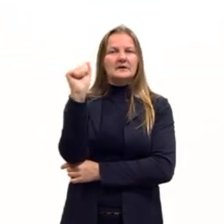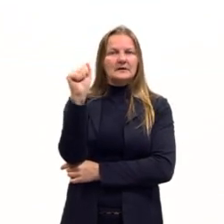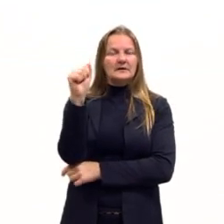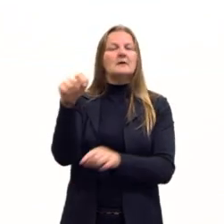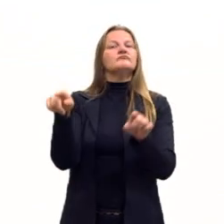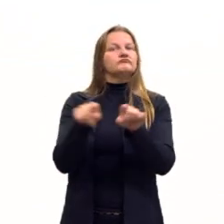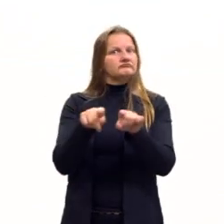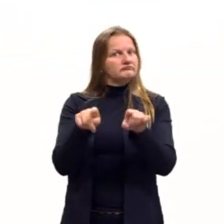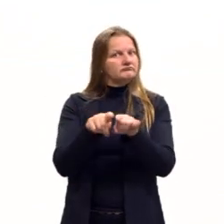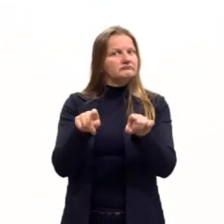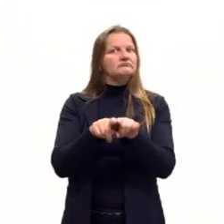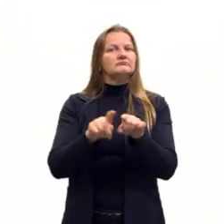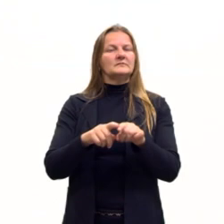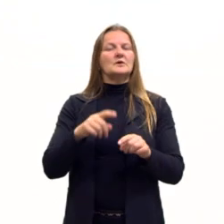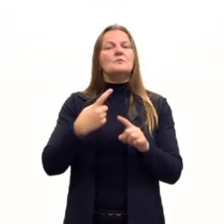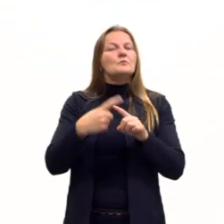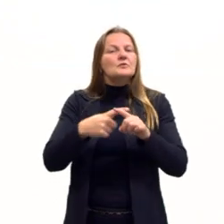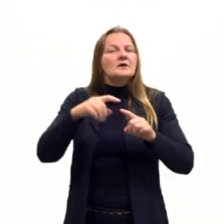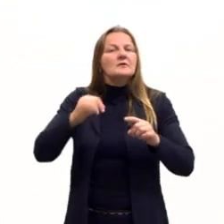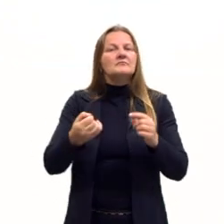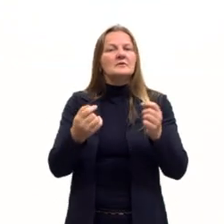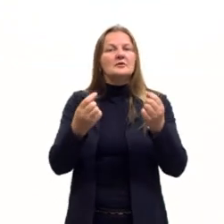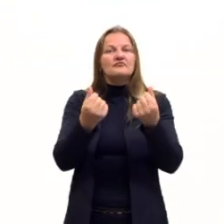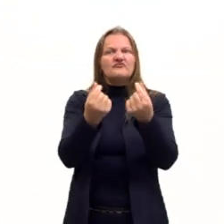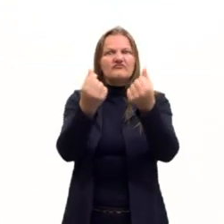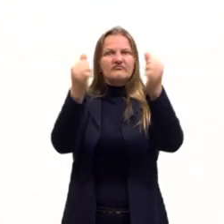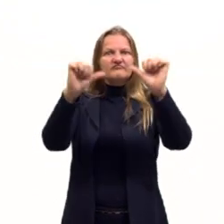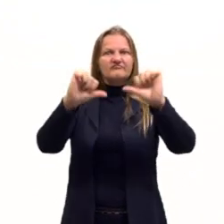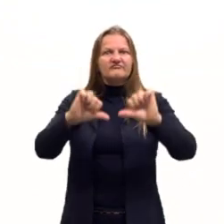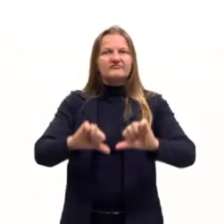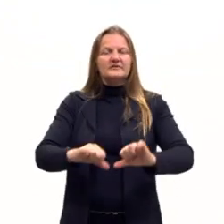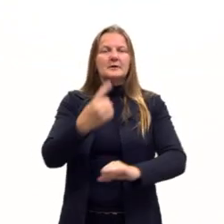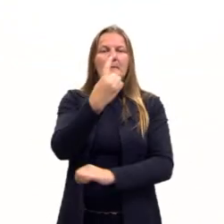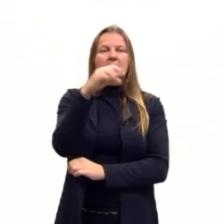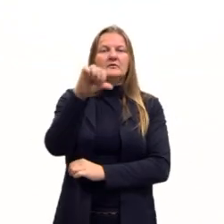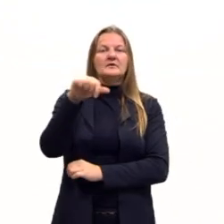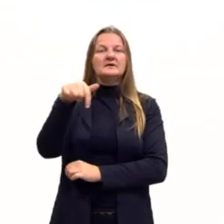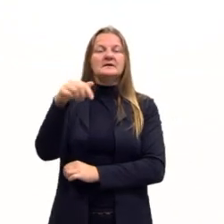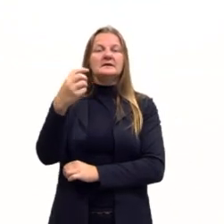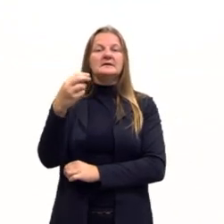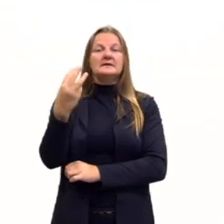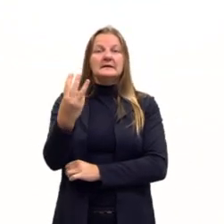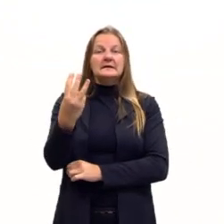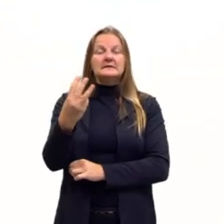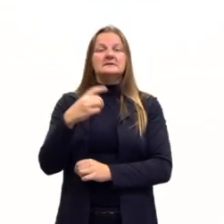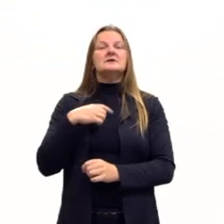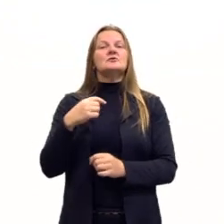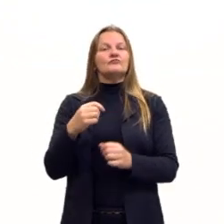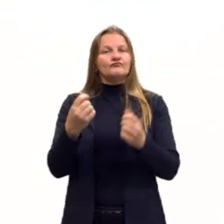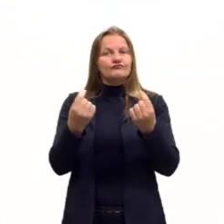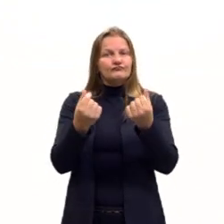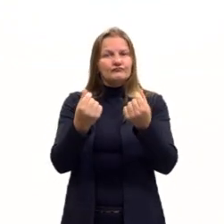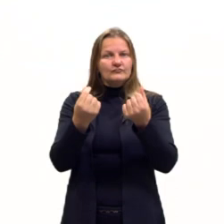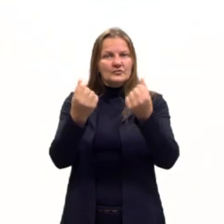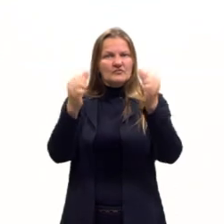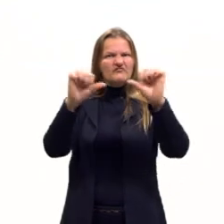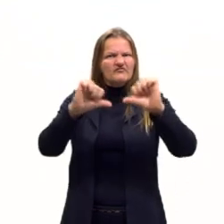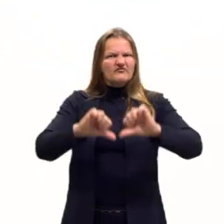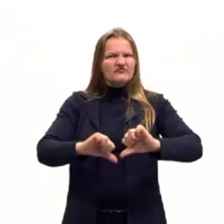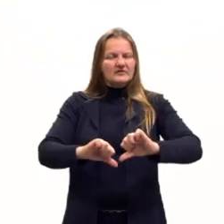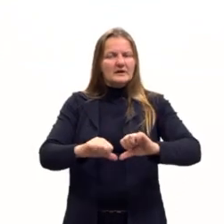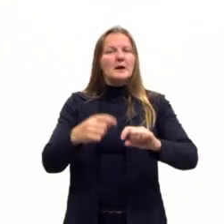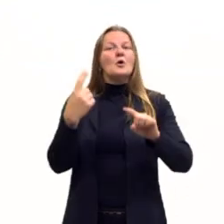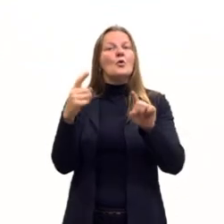Por que que nós temos justamente essa crise? Em 1973, nós temos a crise do petróleo, que afeta o mundo